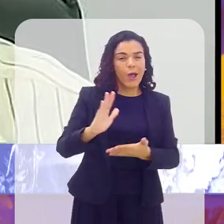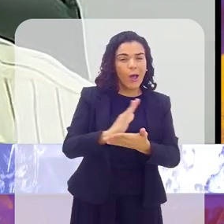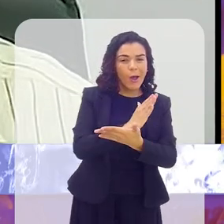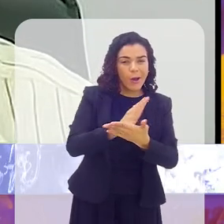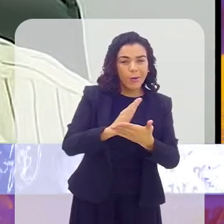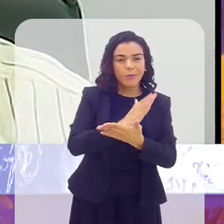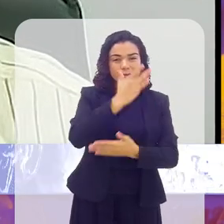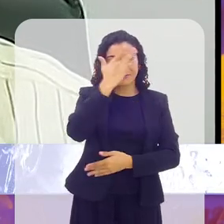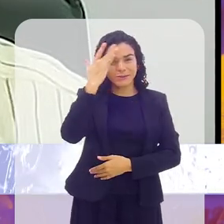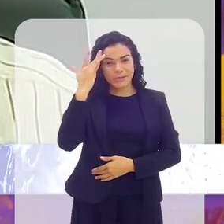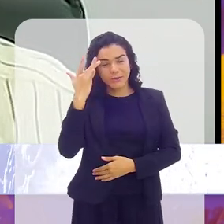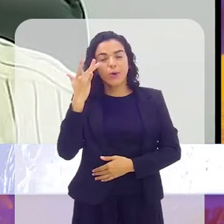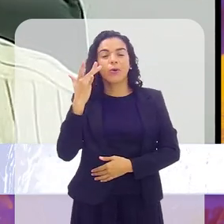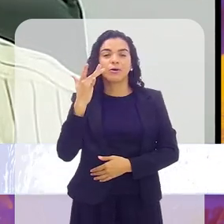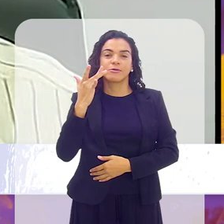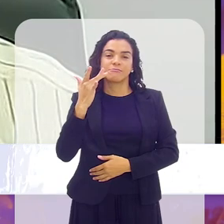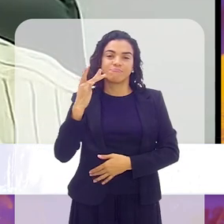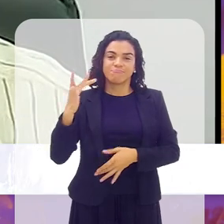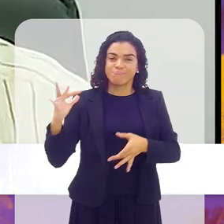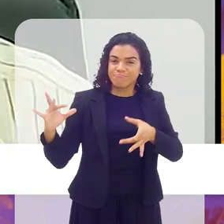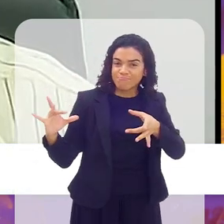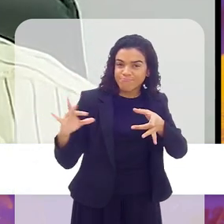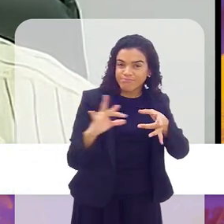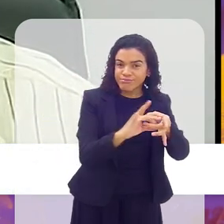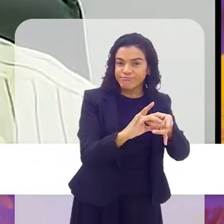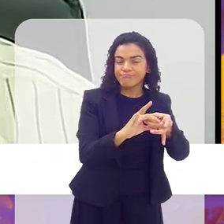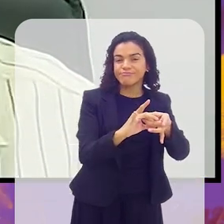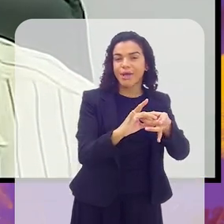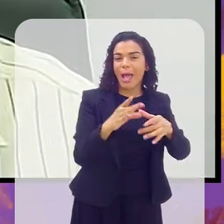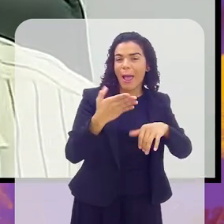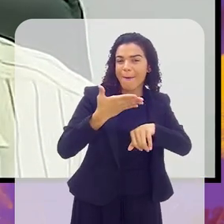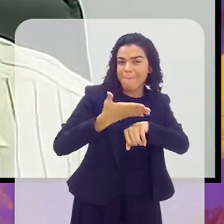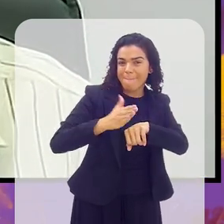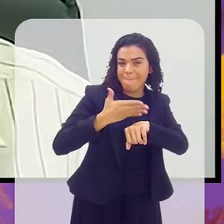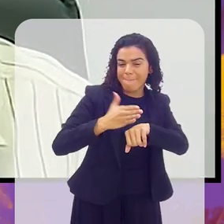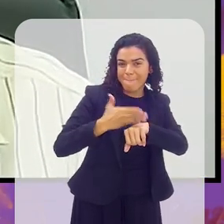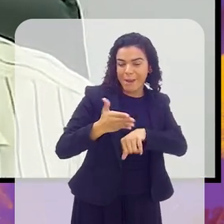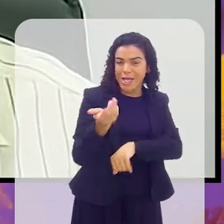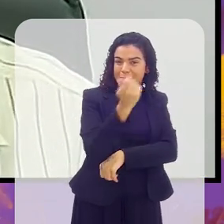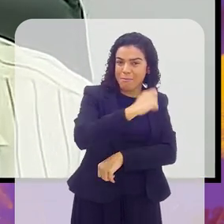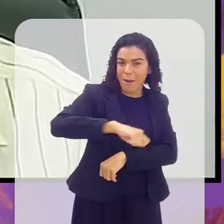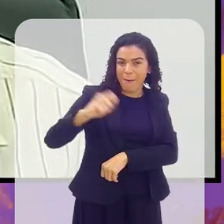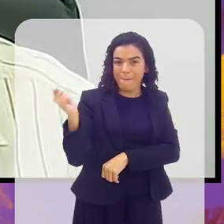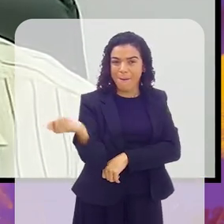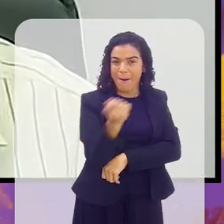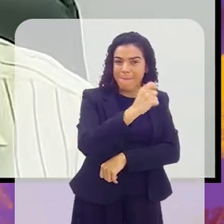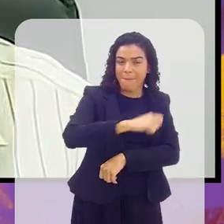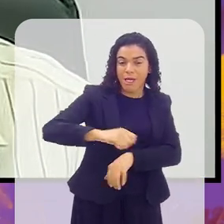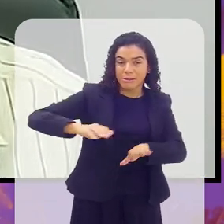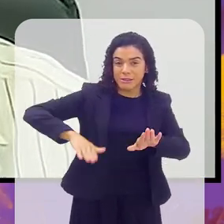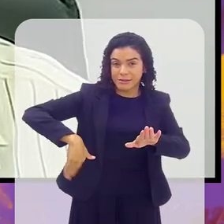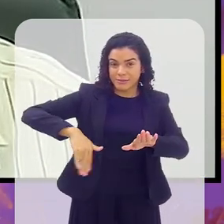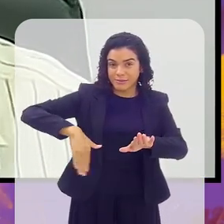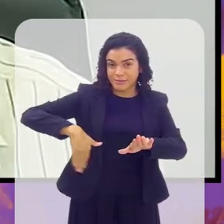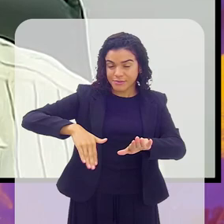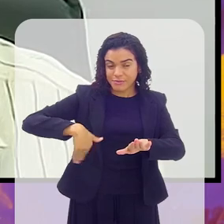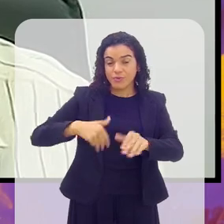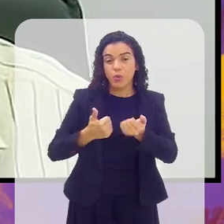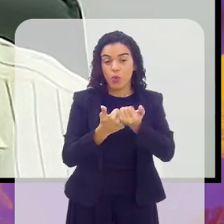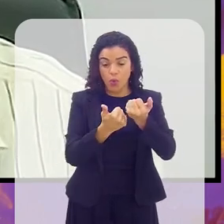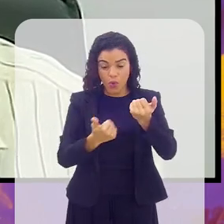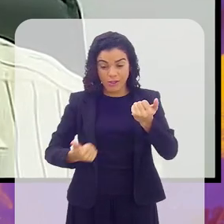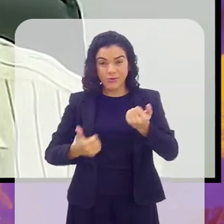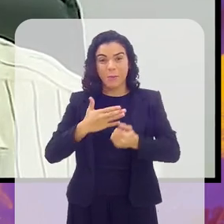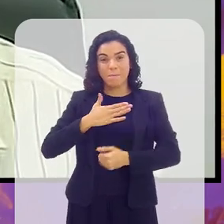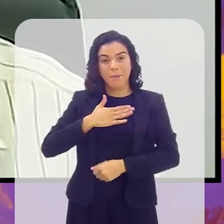pessoas ligadas muito fortemente ao Beach Tênis, inclusive um assessor